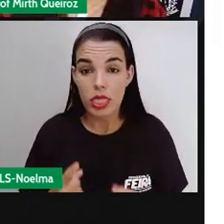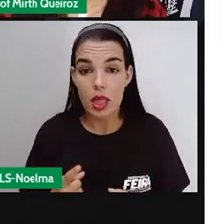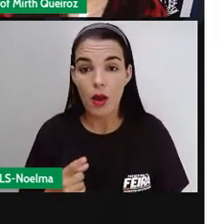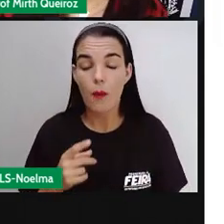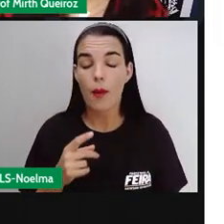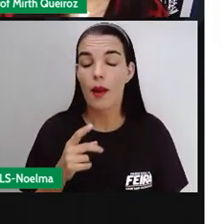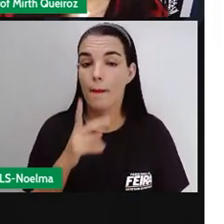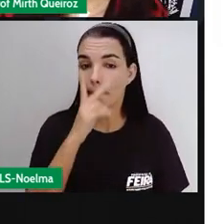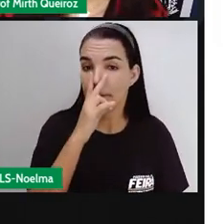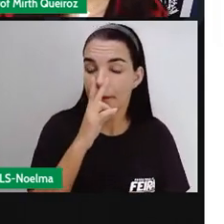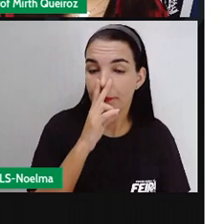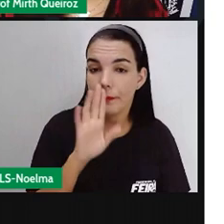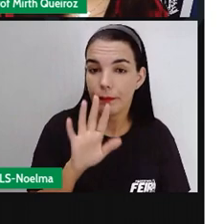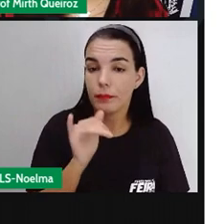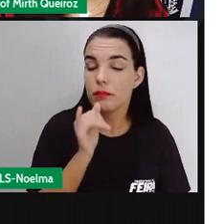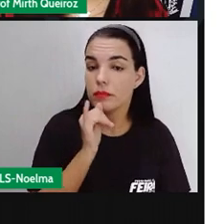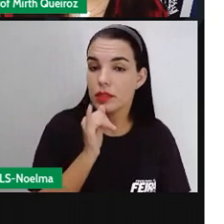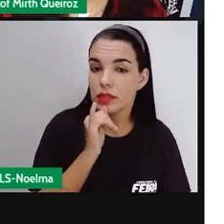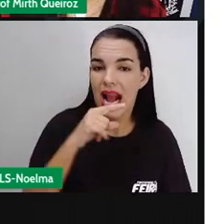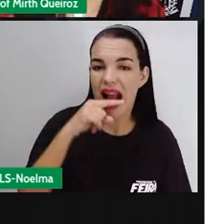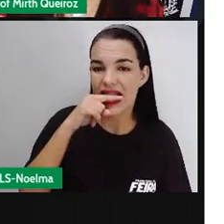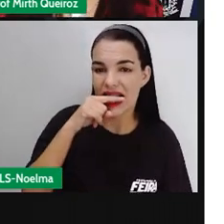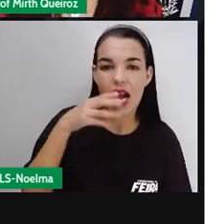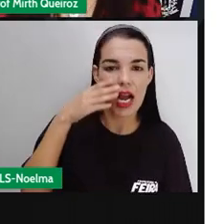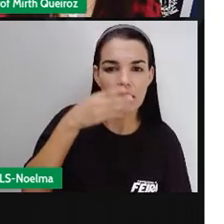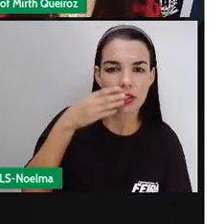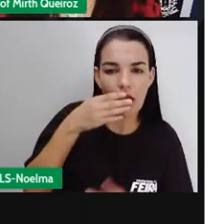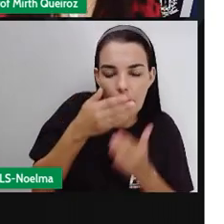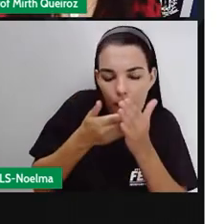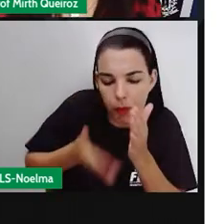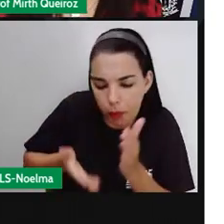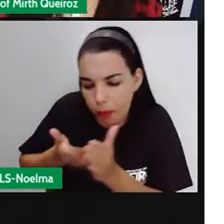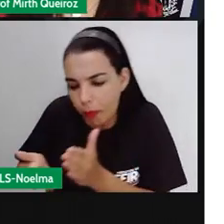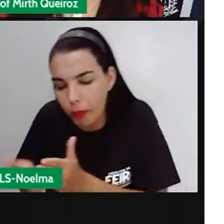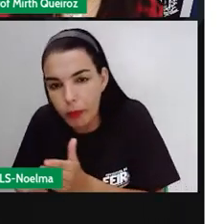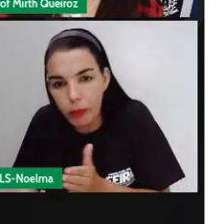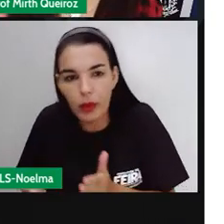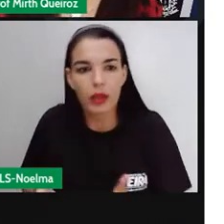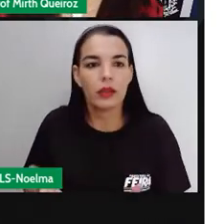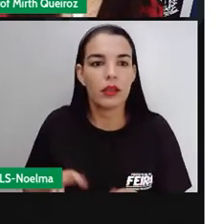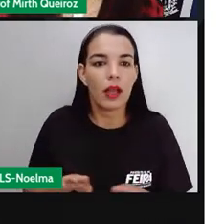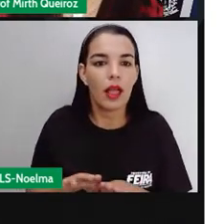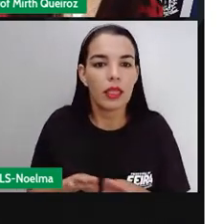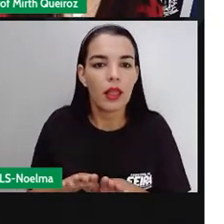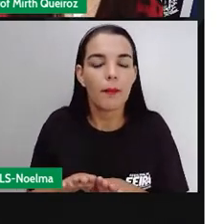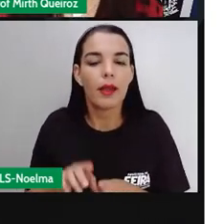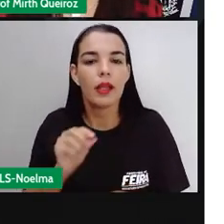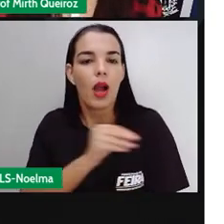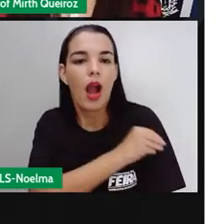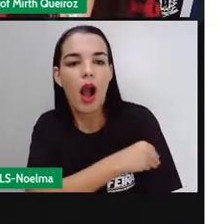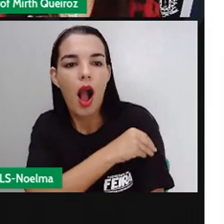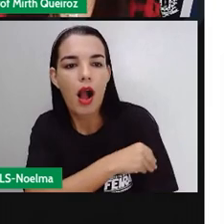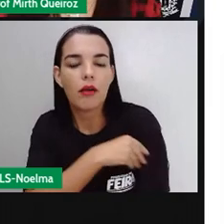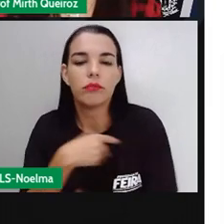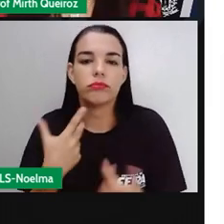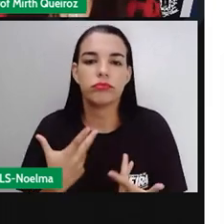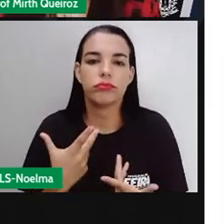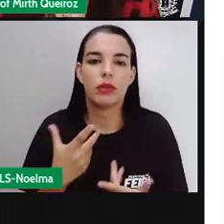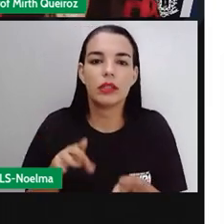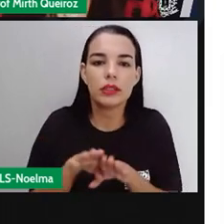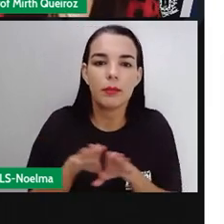declínio do ciclo da cana-de-açúcar, o ciclo do algodão no Brasil, a produção calcaeira, né,